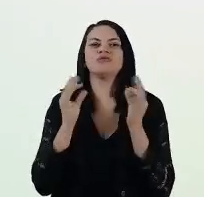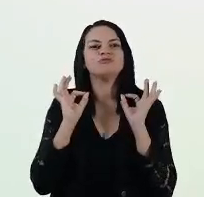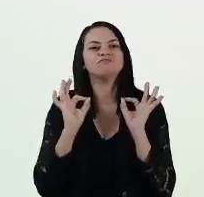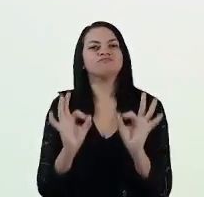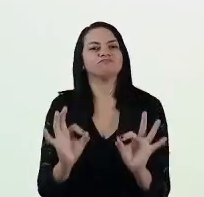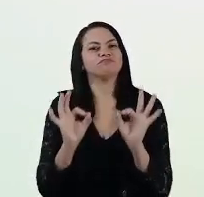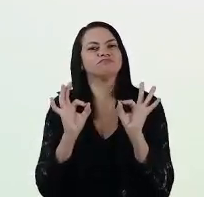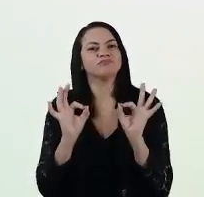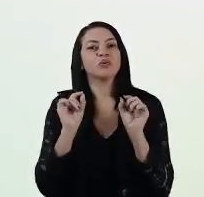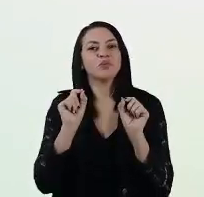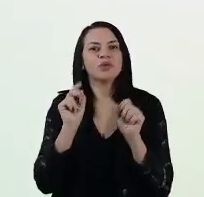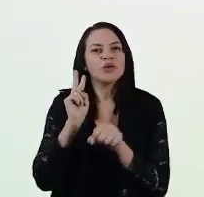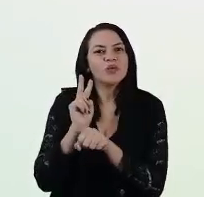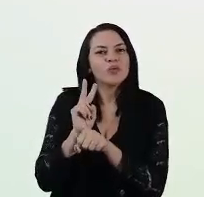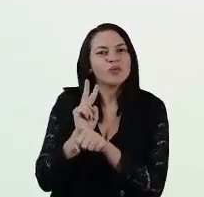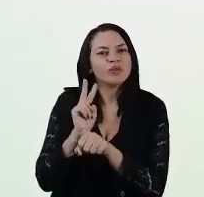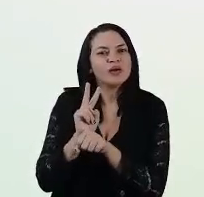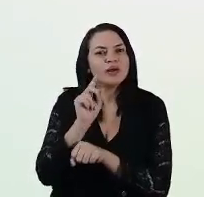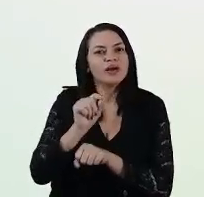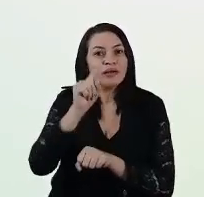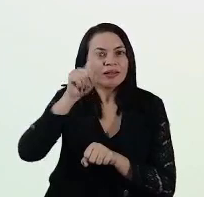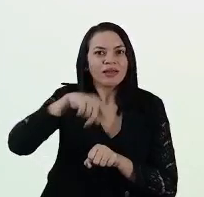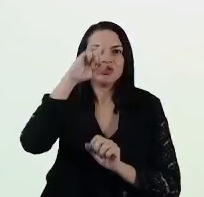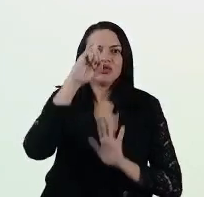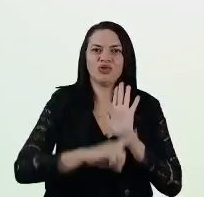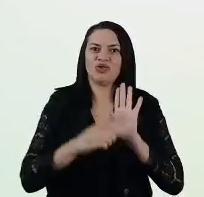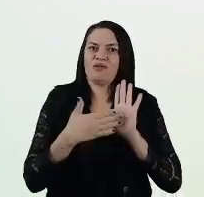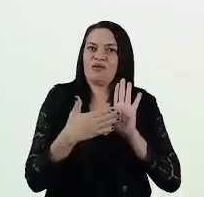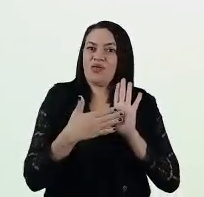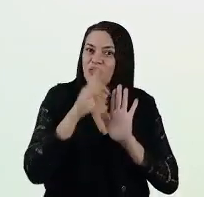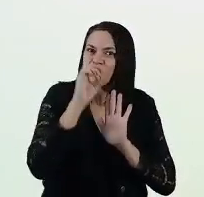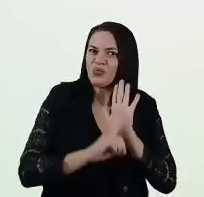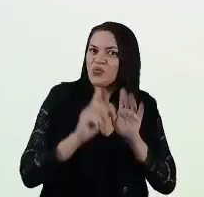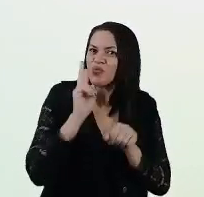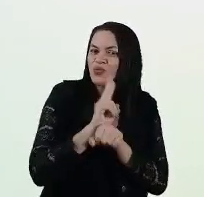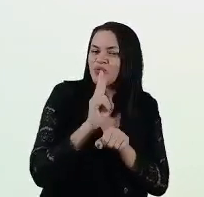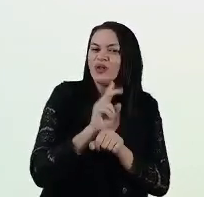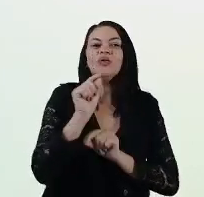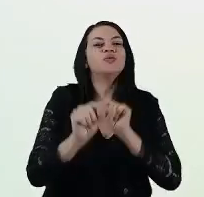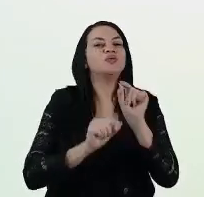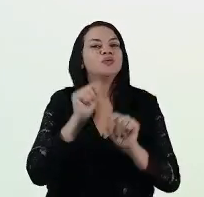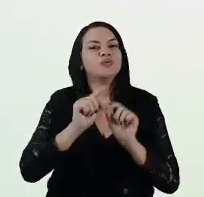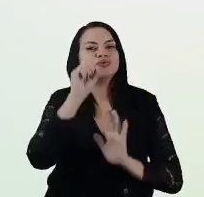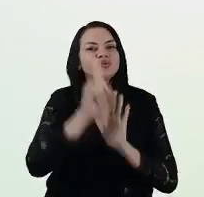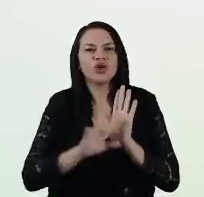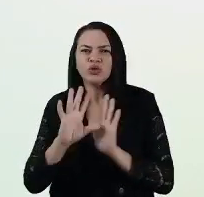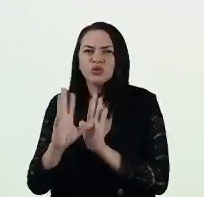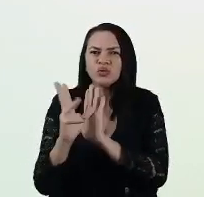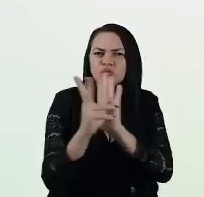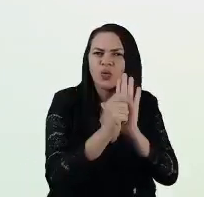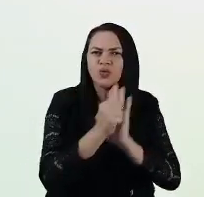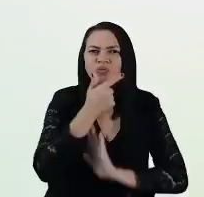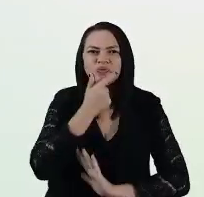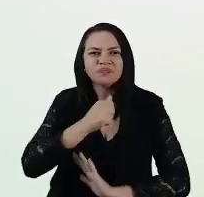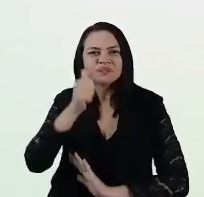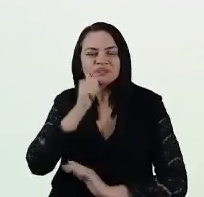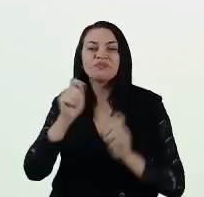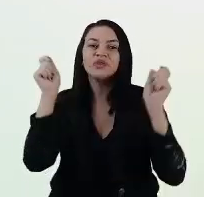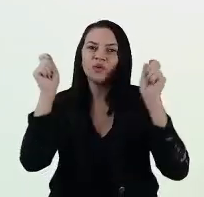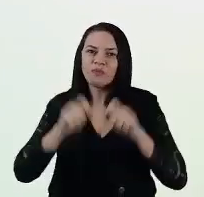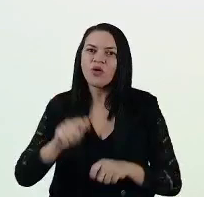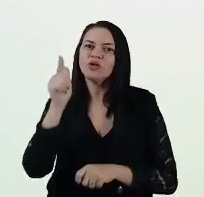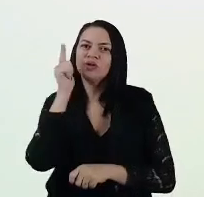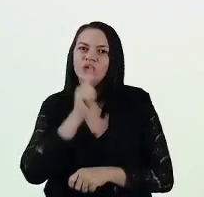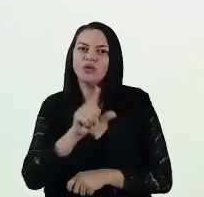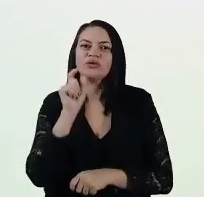ênfase, cuidar deste direito. O direito a que todos e todas possam